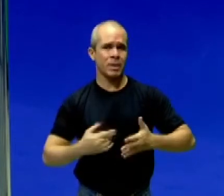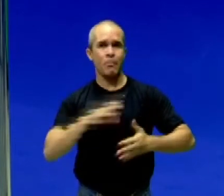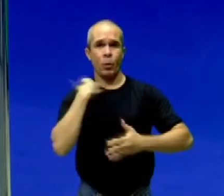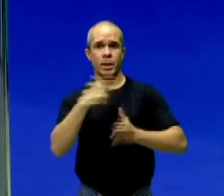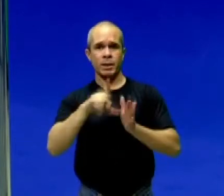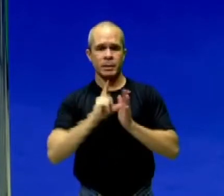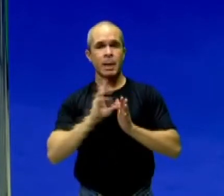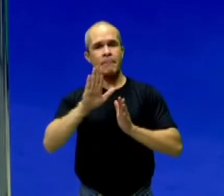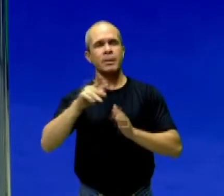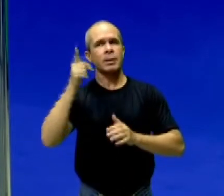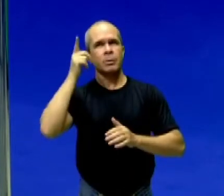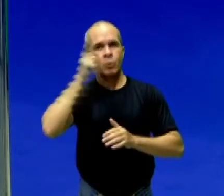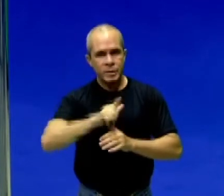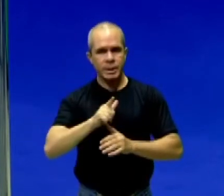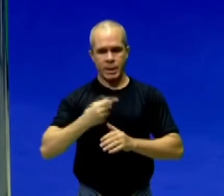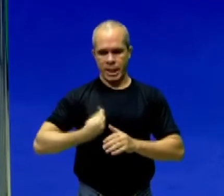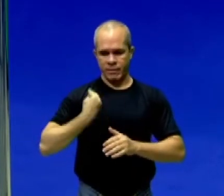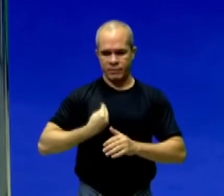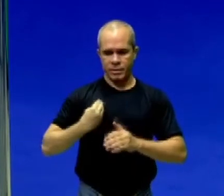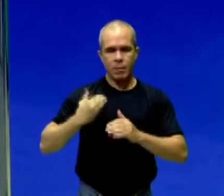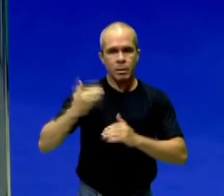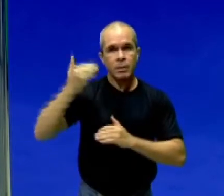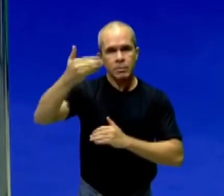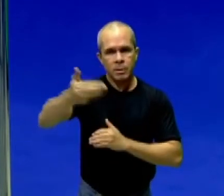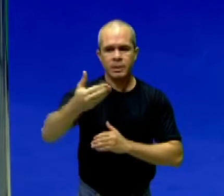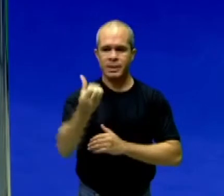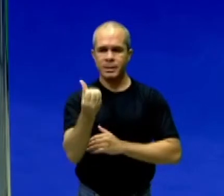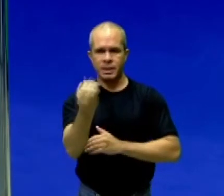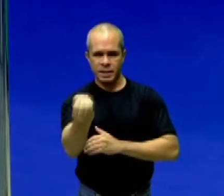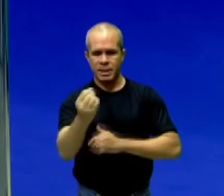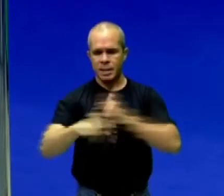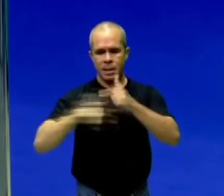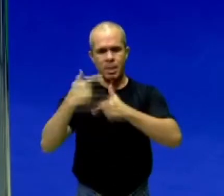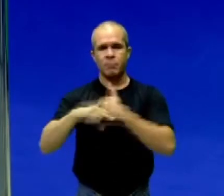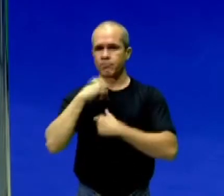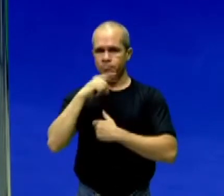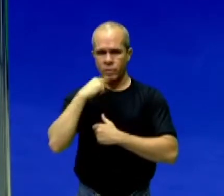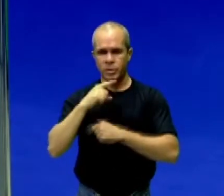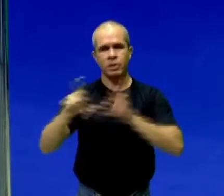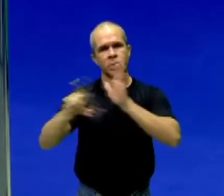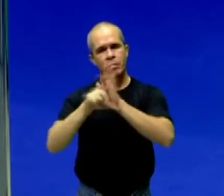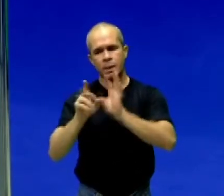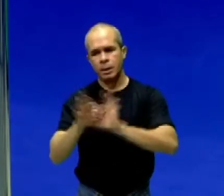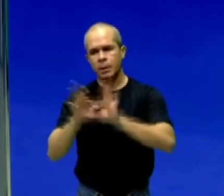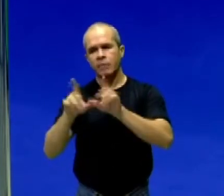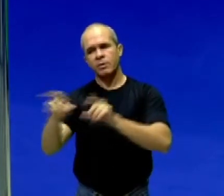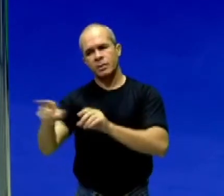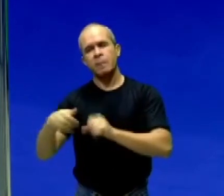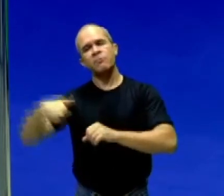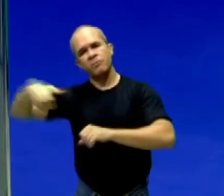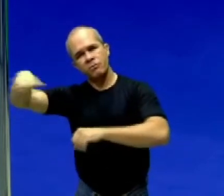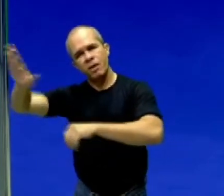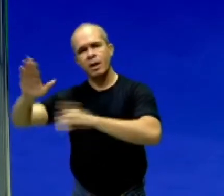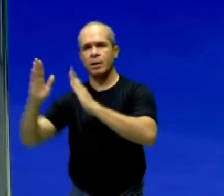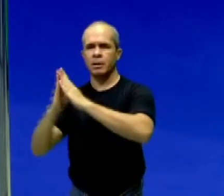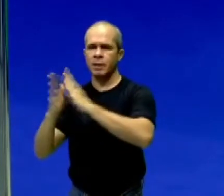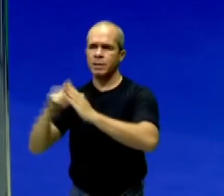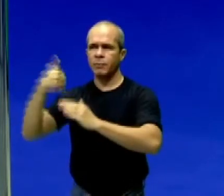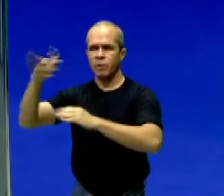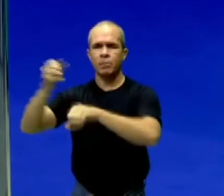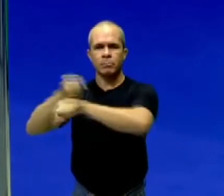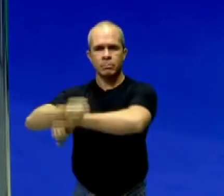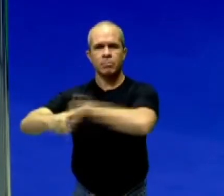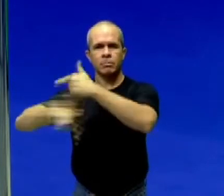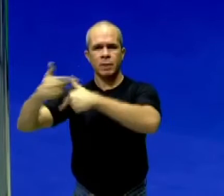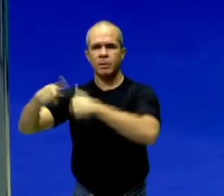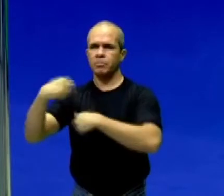aqueles que passavam dos 60 anos já não tinham mais condições de trabalhar. Então, foi essa lei que permitiu a liberdade a esses